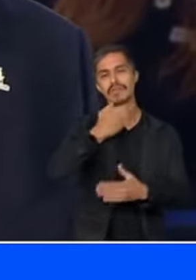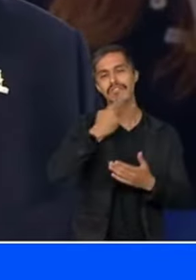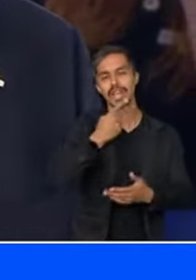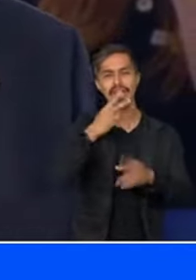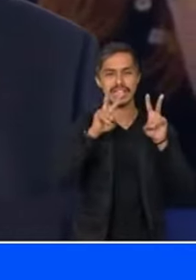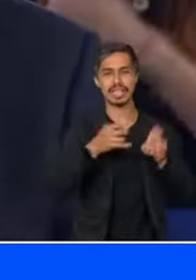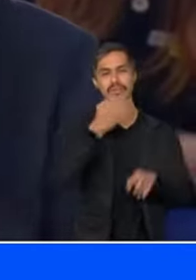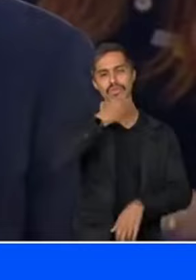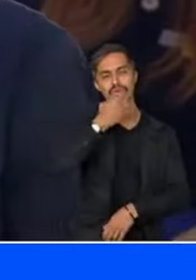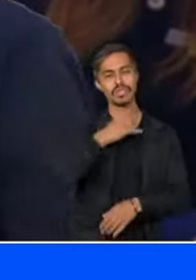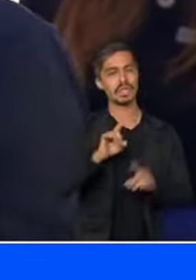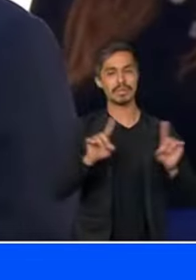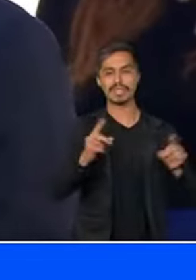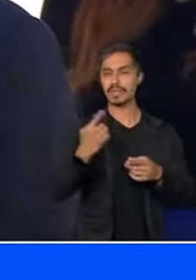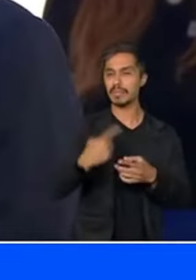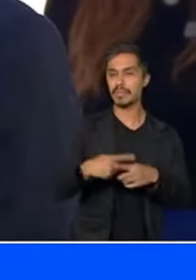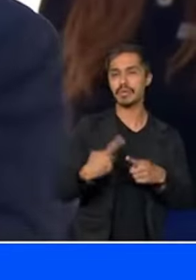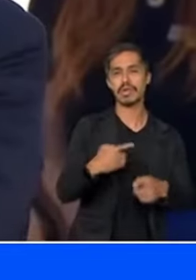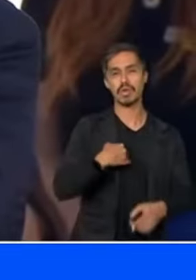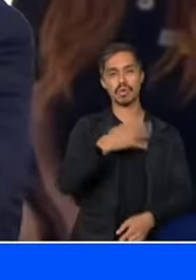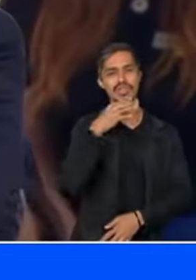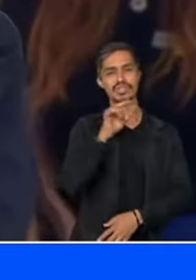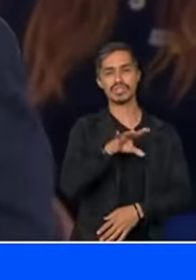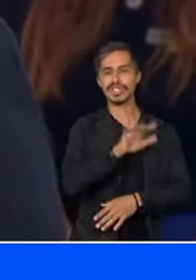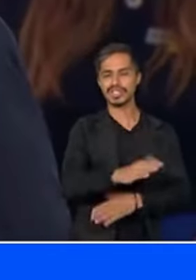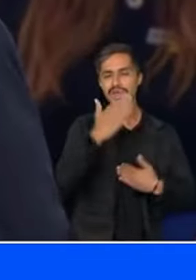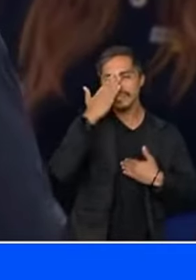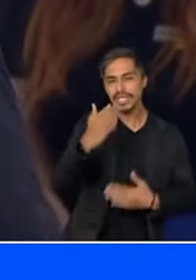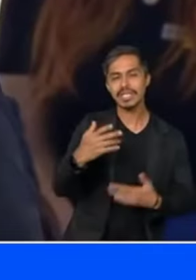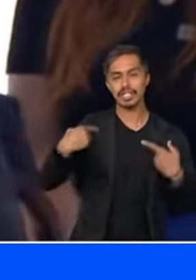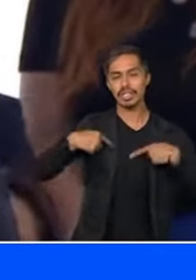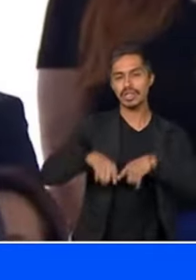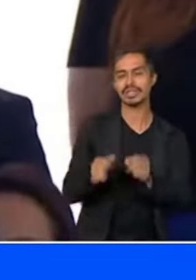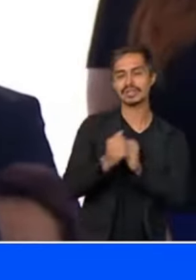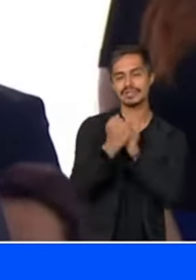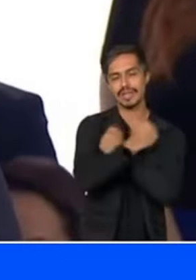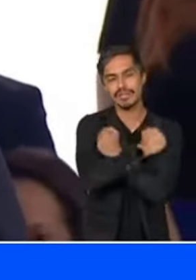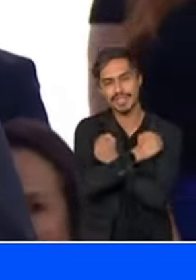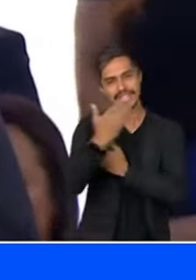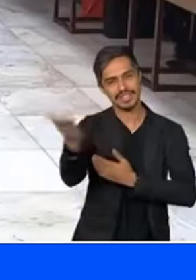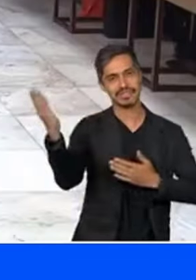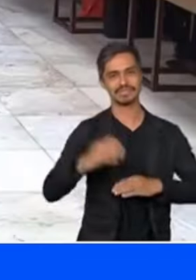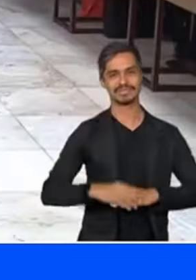Eu não tinha outra coisa para falar Presidente, muito obrigado Estamos juntos Um abraço a todos